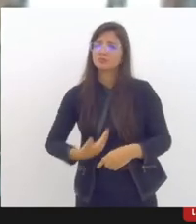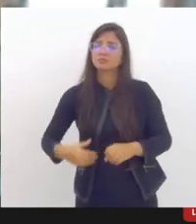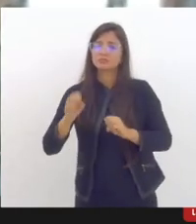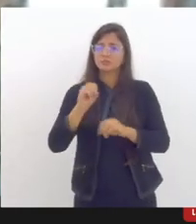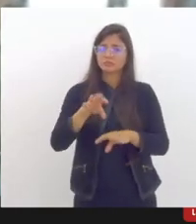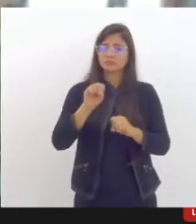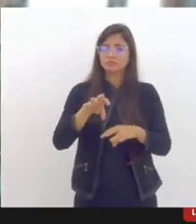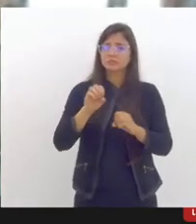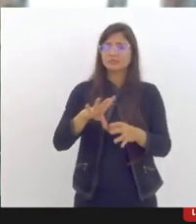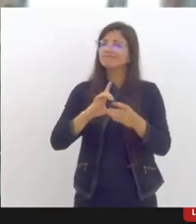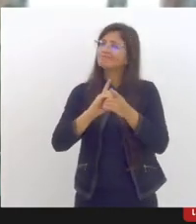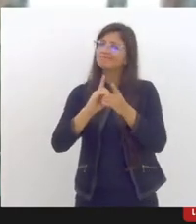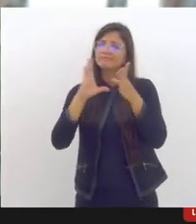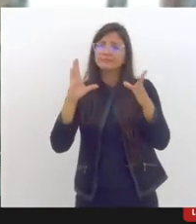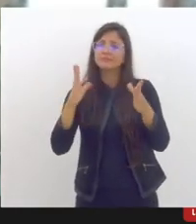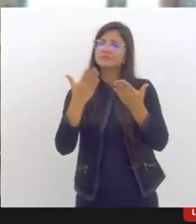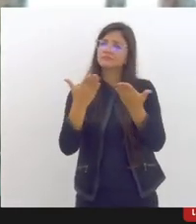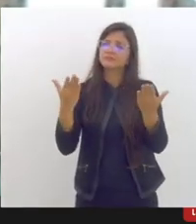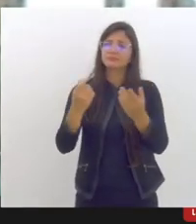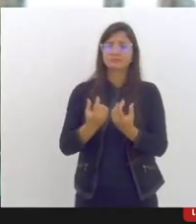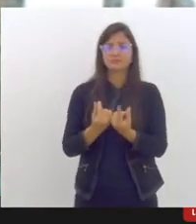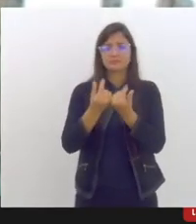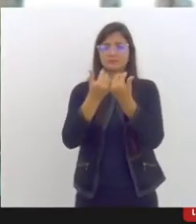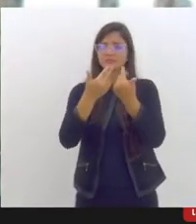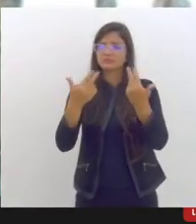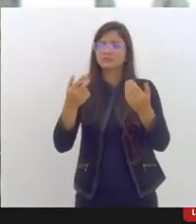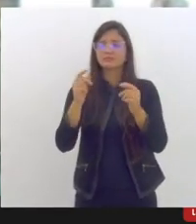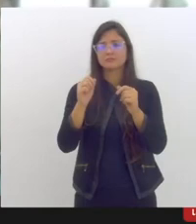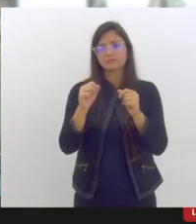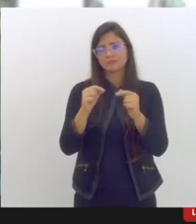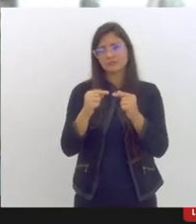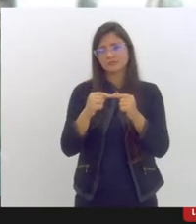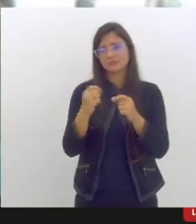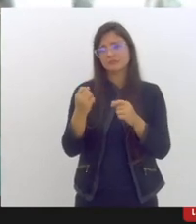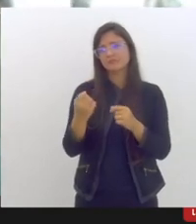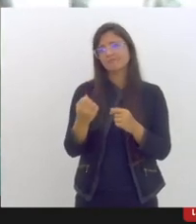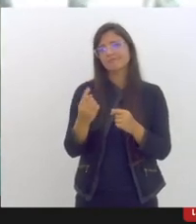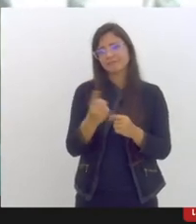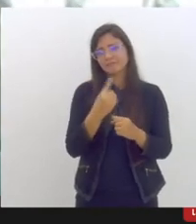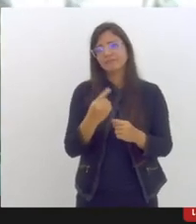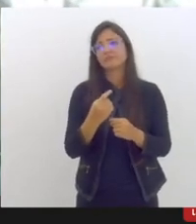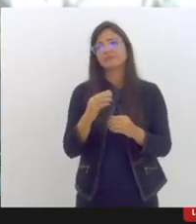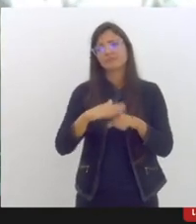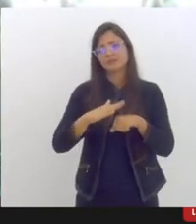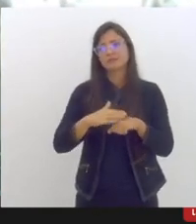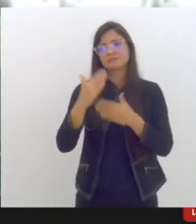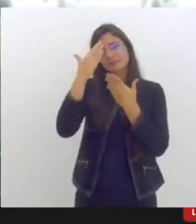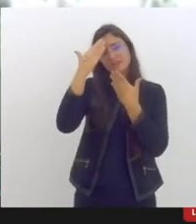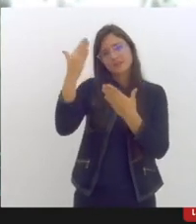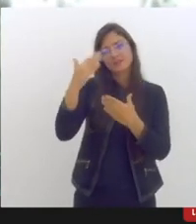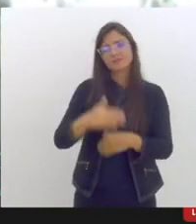democratização da riqueza socialmente construída Obrigada